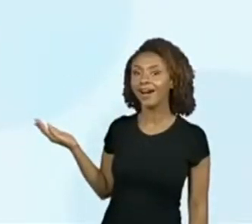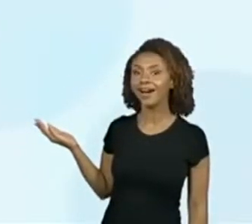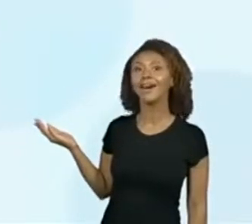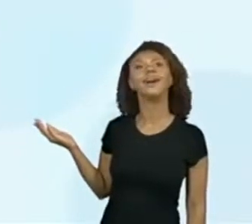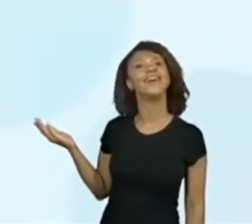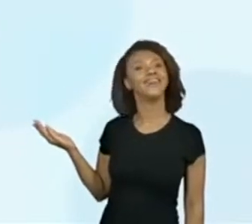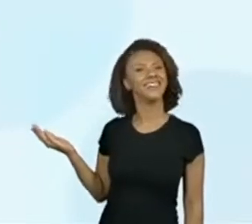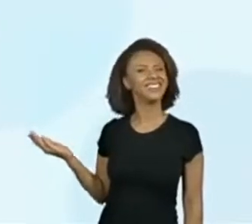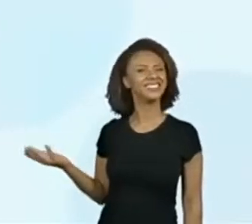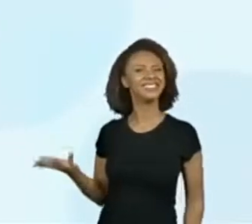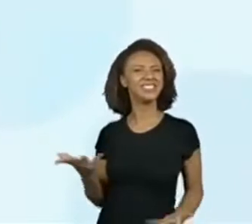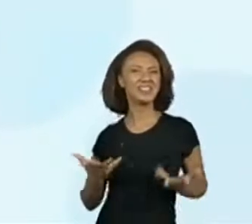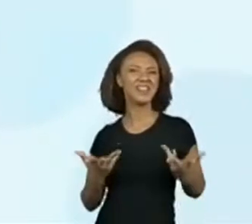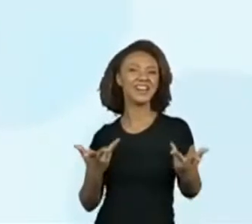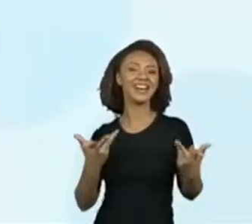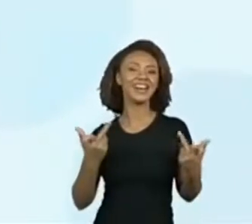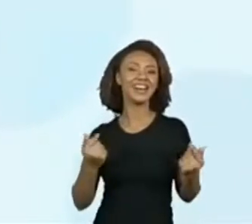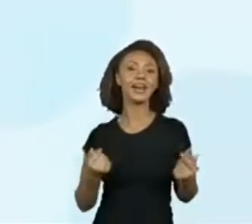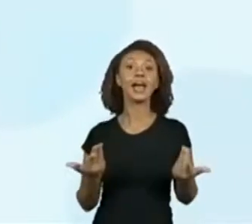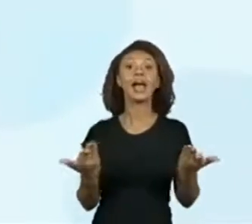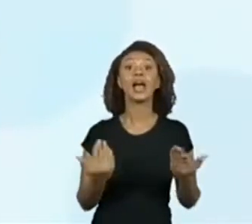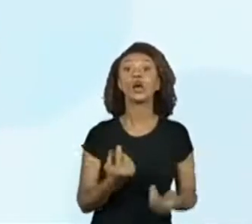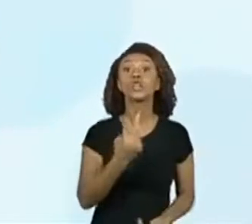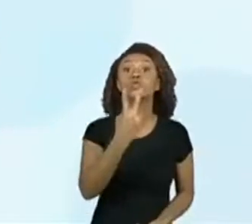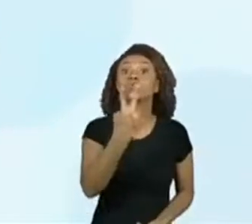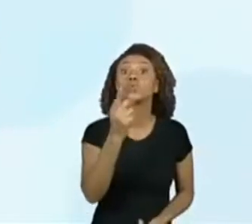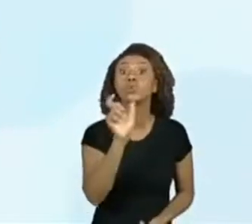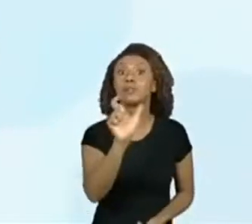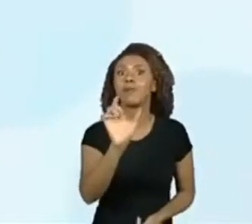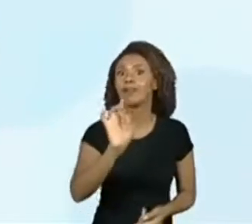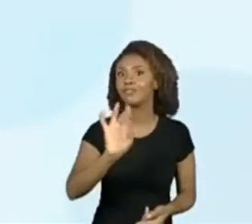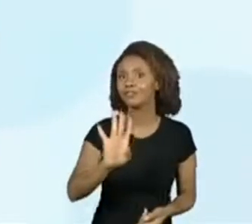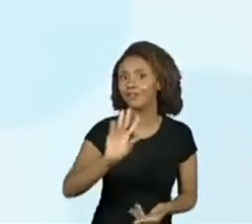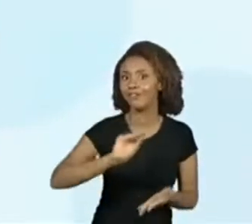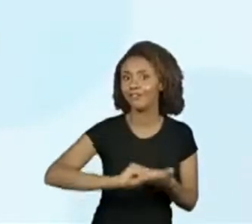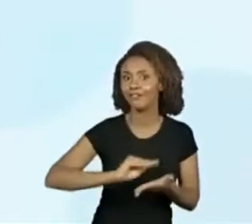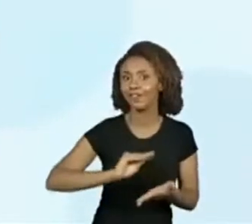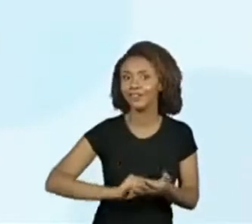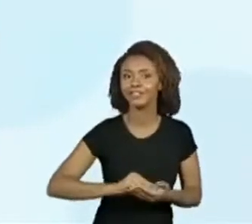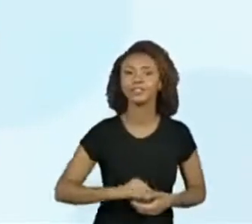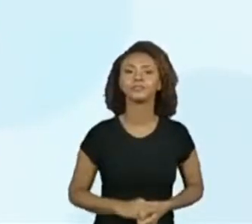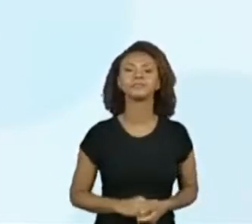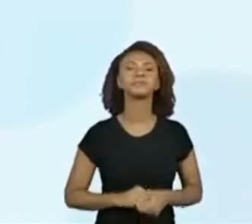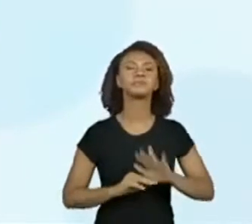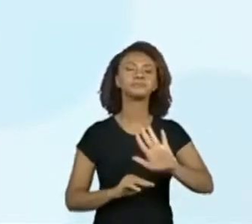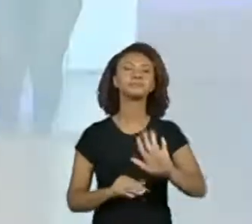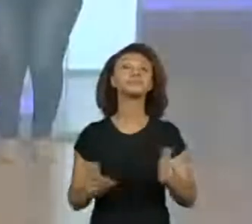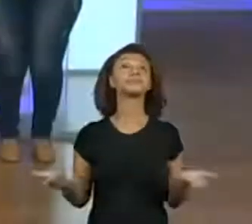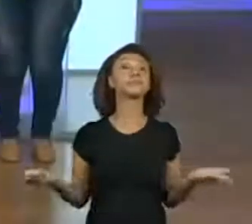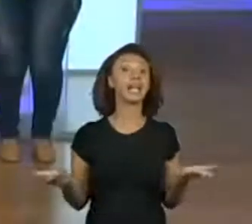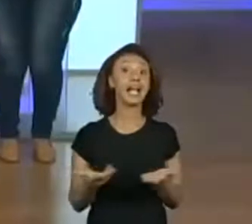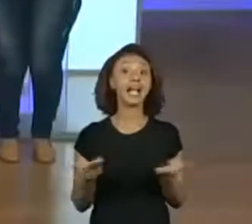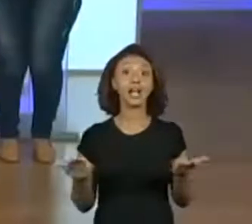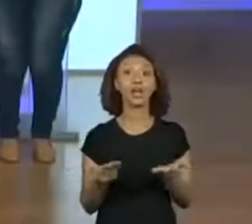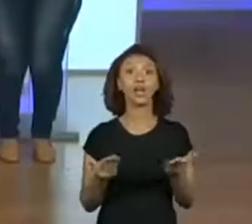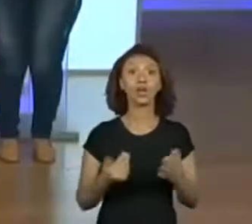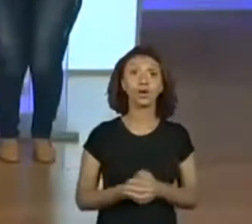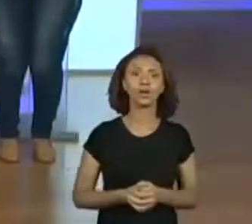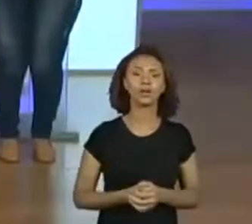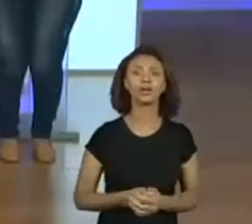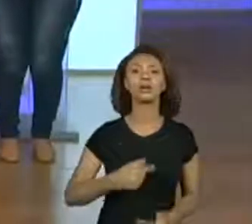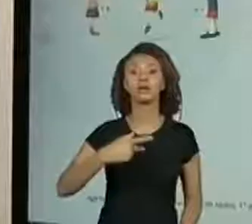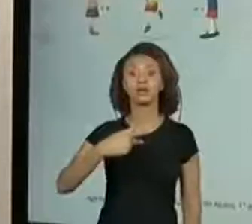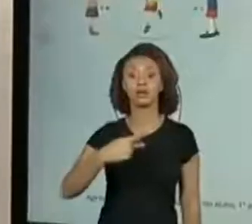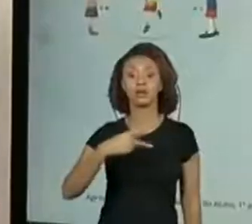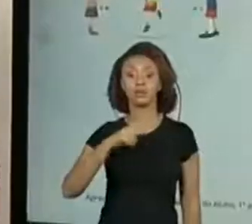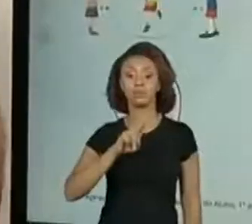Que maravilha. Só faltam duas agora. Muito bem. Agora a gente tem pular corda, que